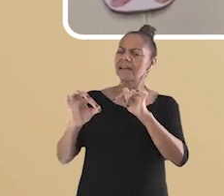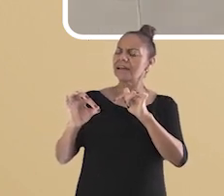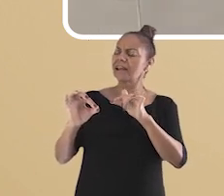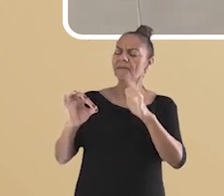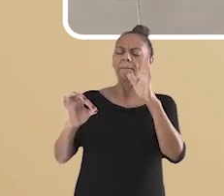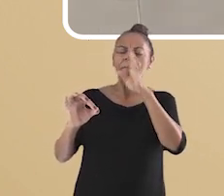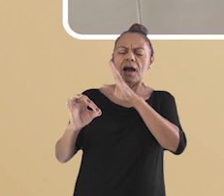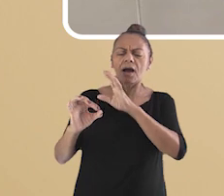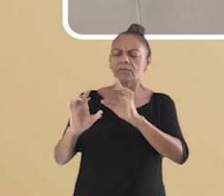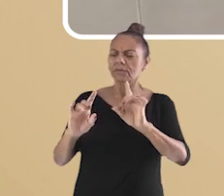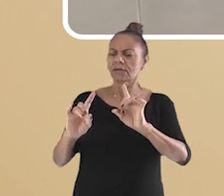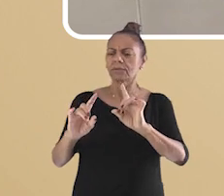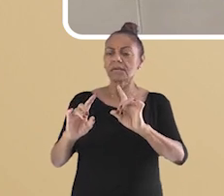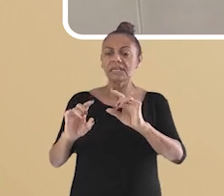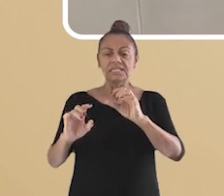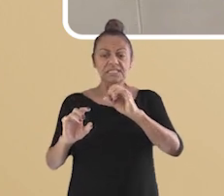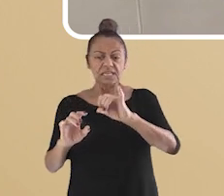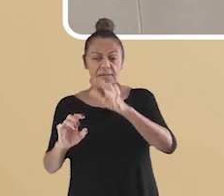Ah,